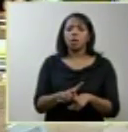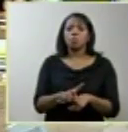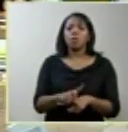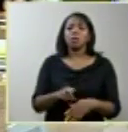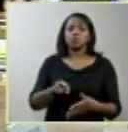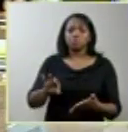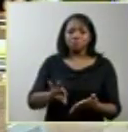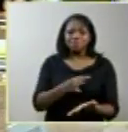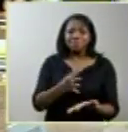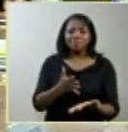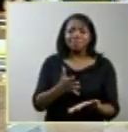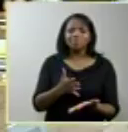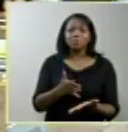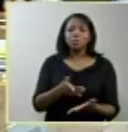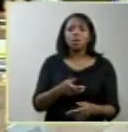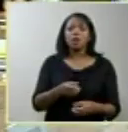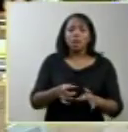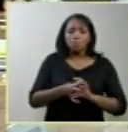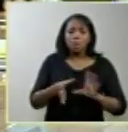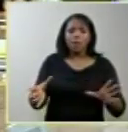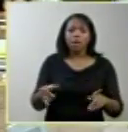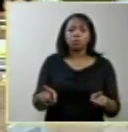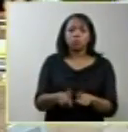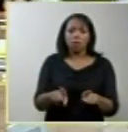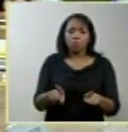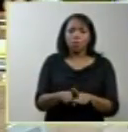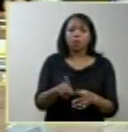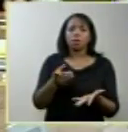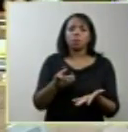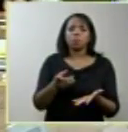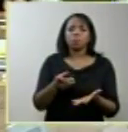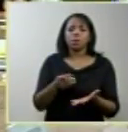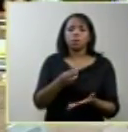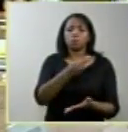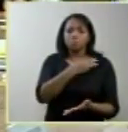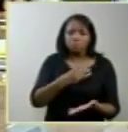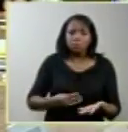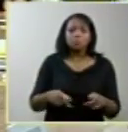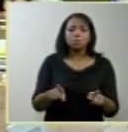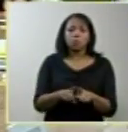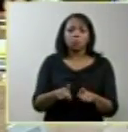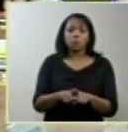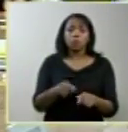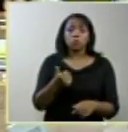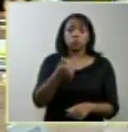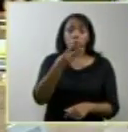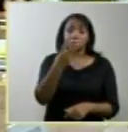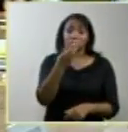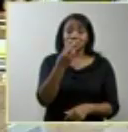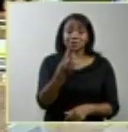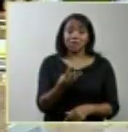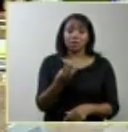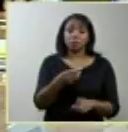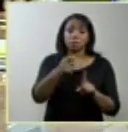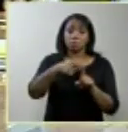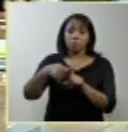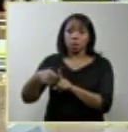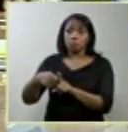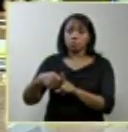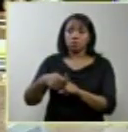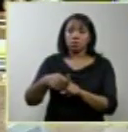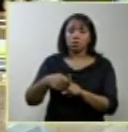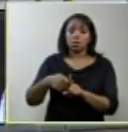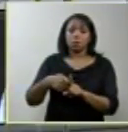concedida pelo ministro Marco Aurélio relator da DPF 54 nos três meses em que ela vigorou